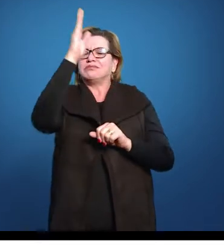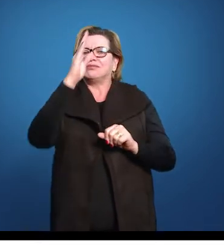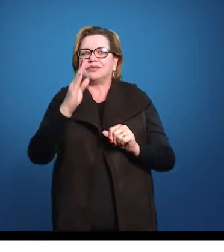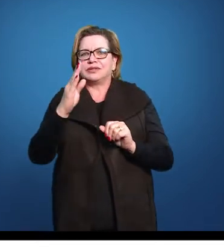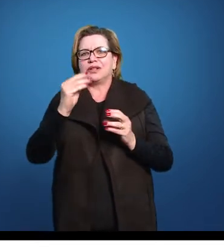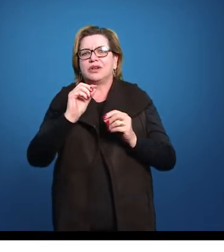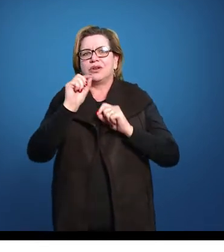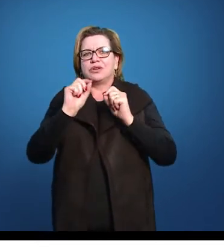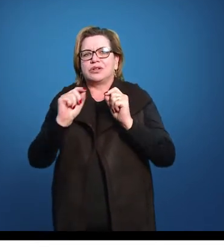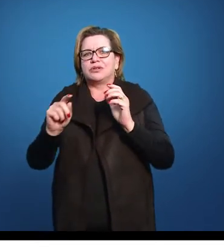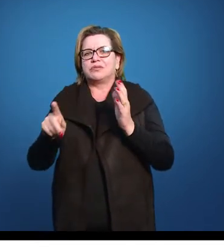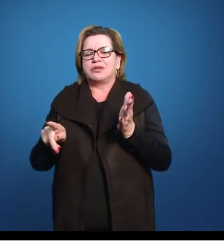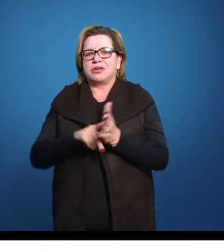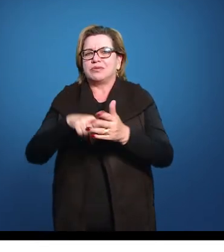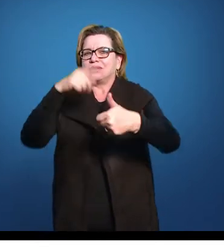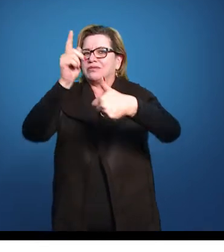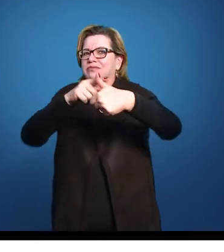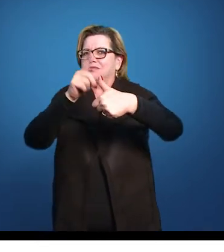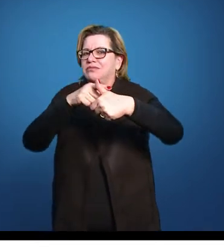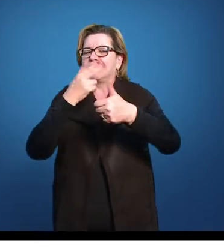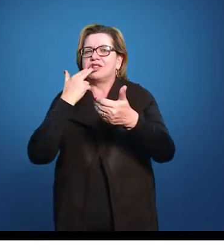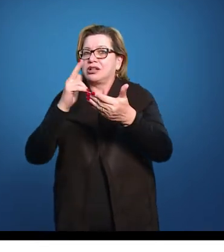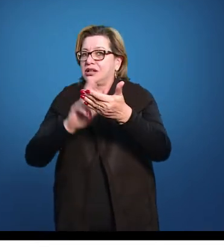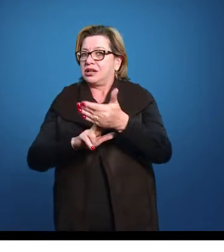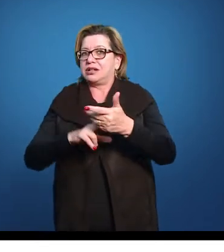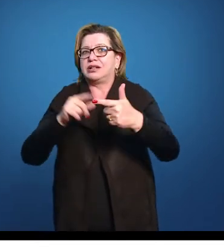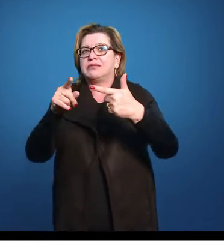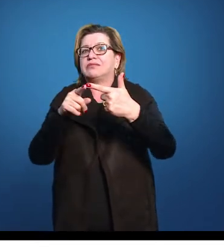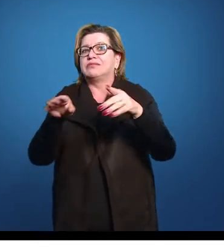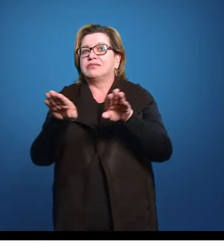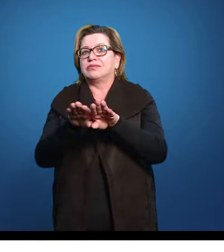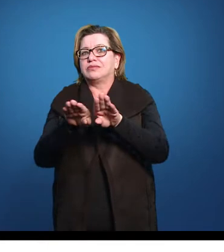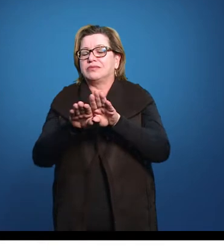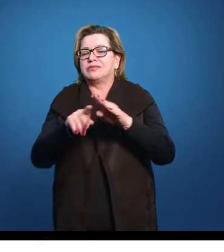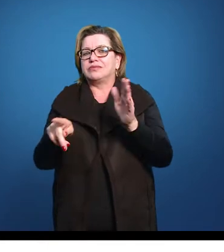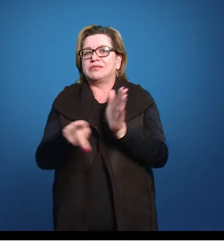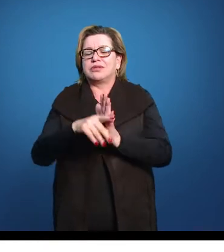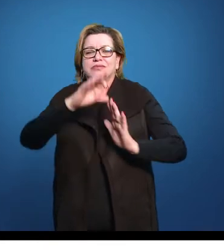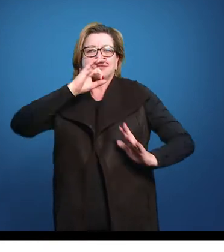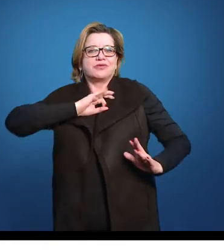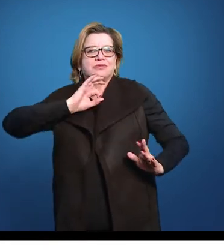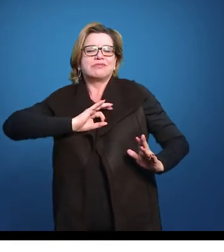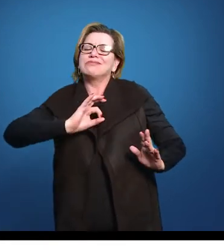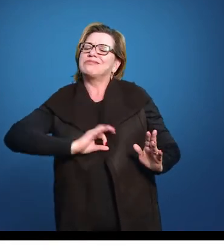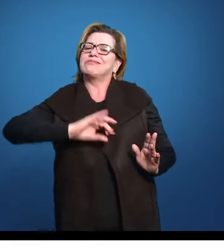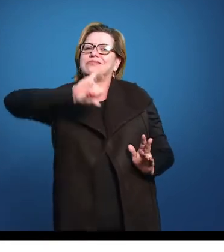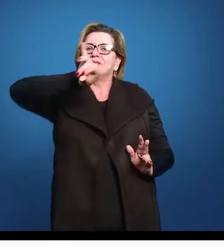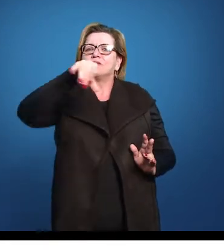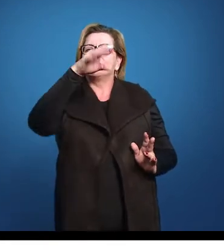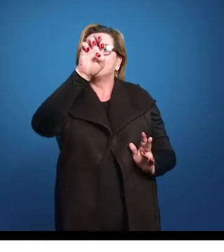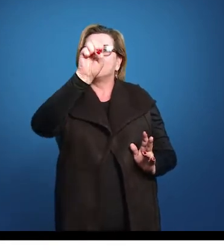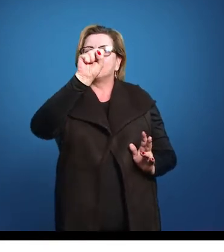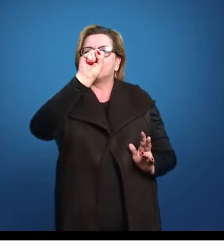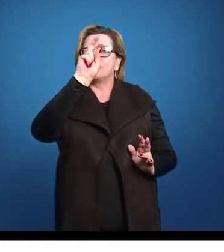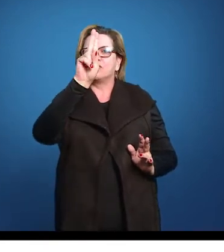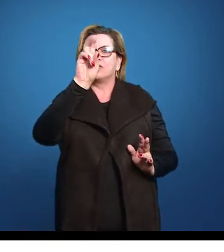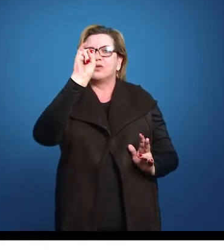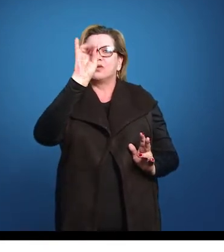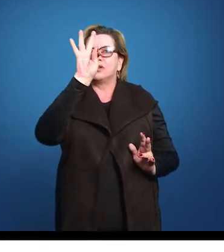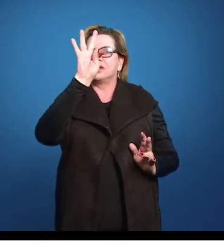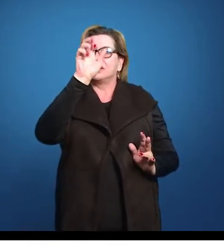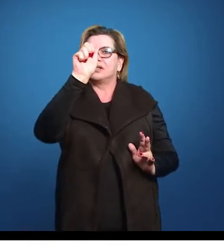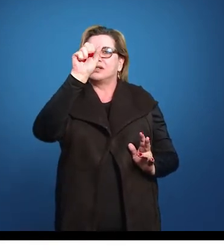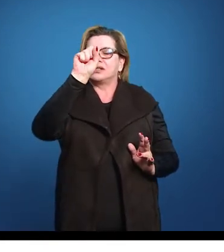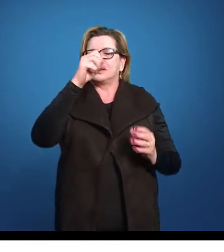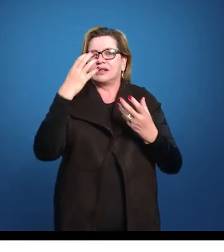manifestações literárias, a Carta do Perovaz e Caminha, e também a produção dos jesuítas que vieram para cá, com o intuito de catequizar esses